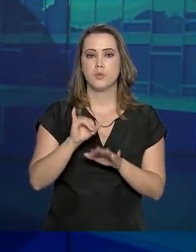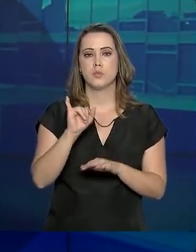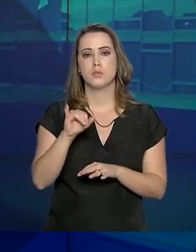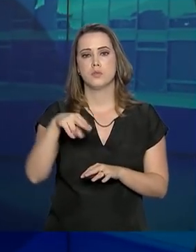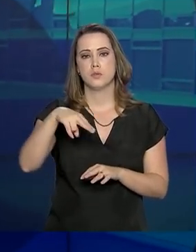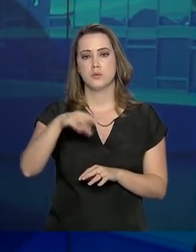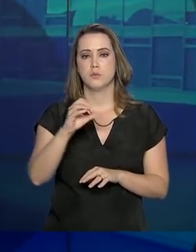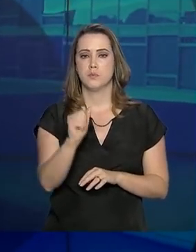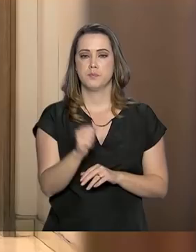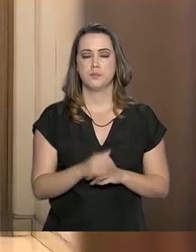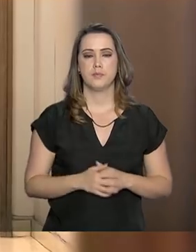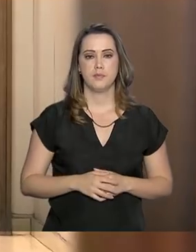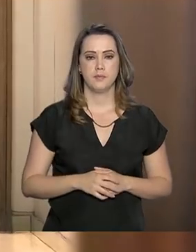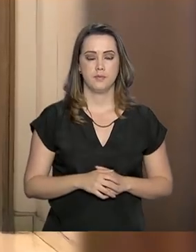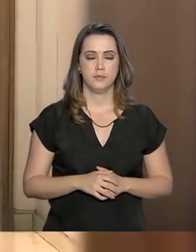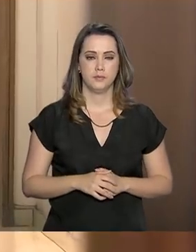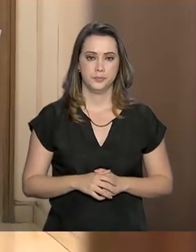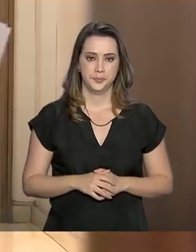o INCA.